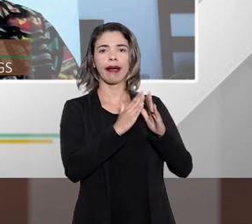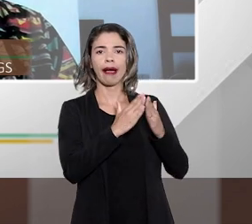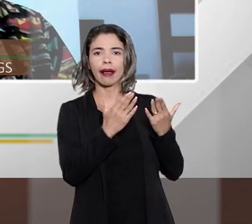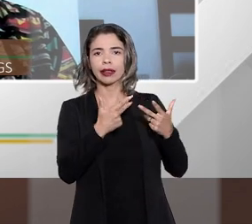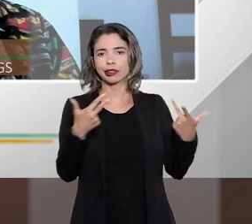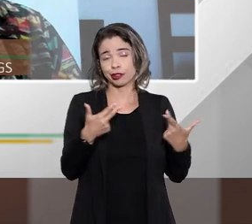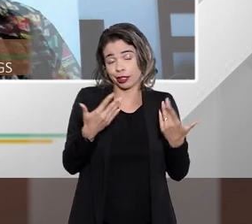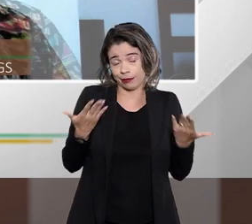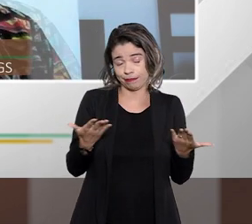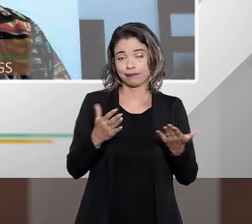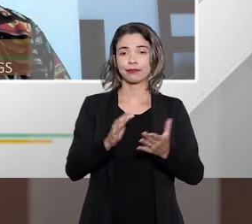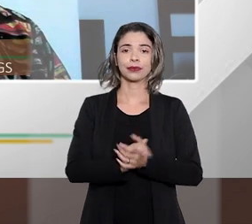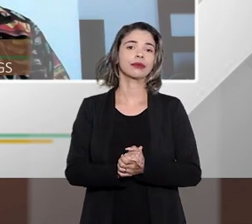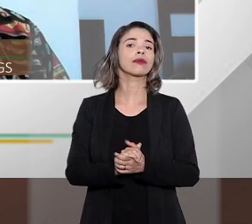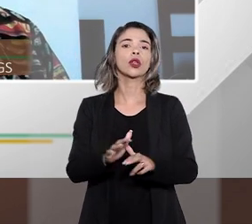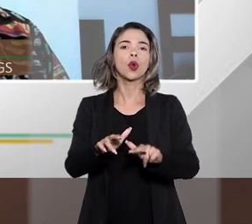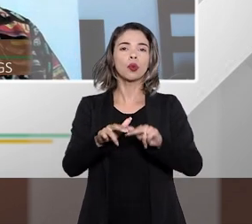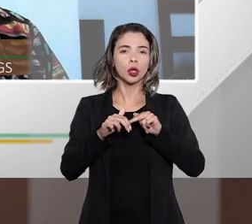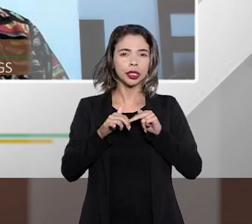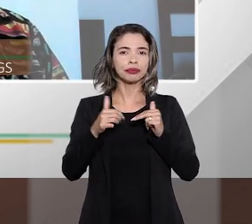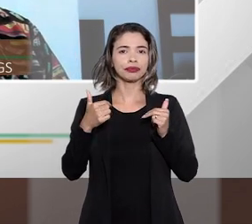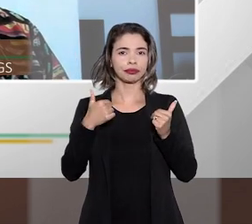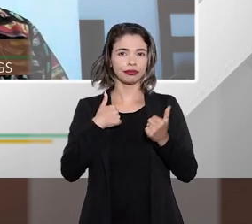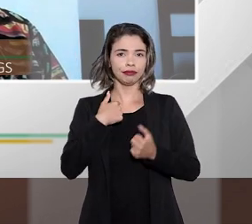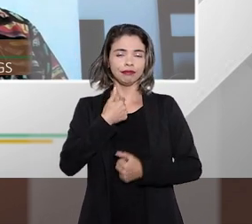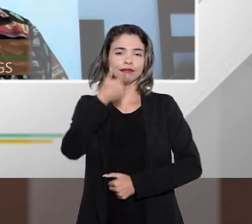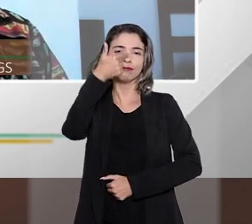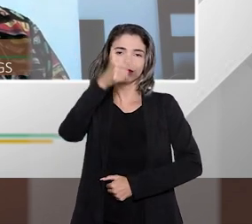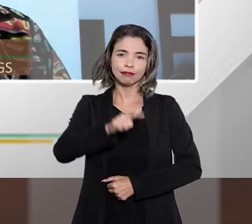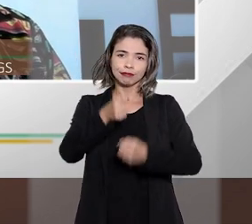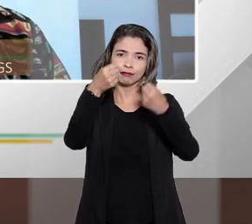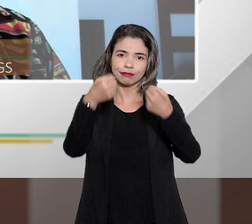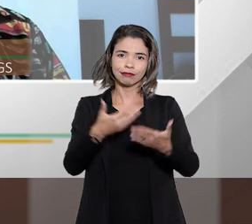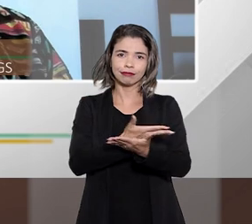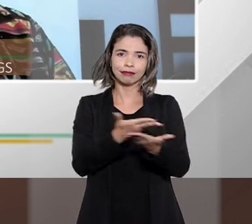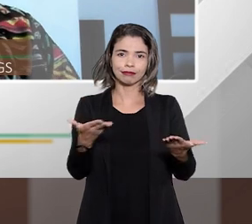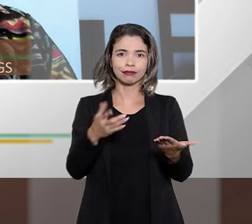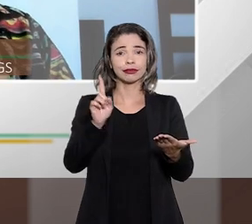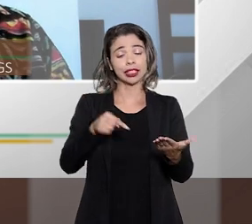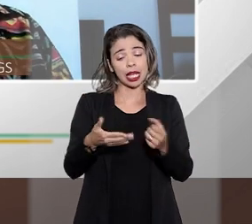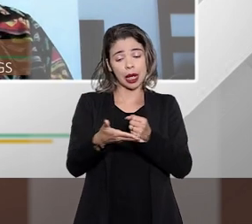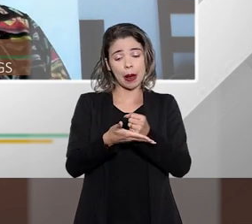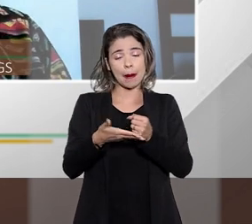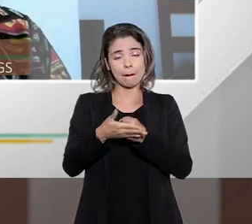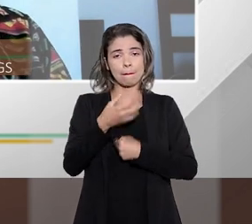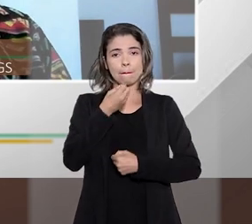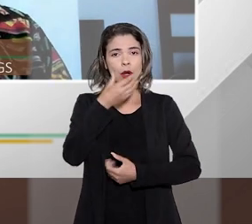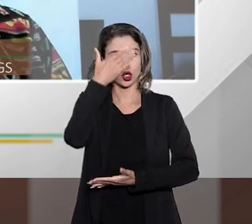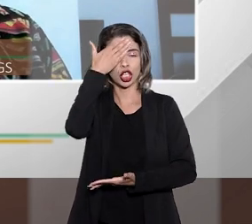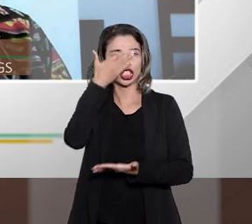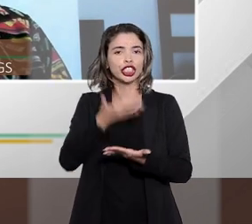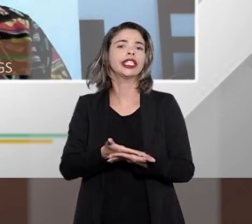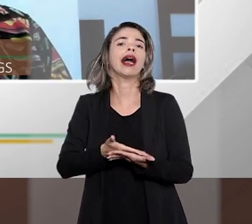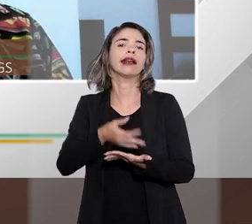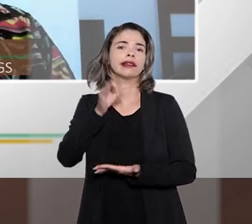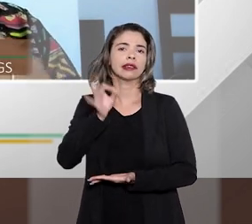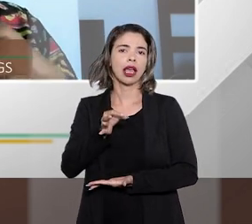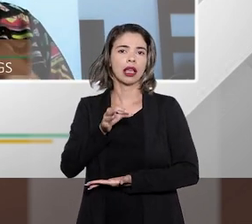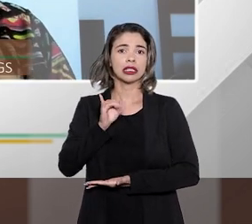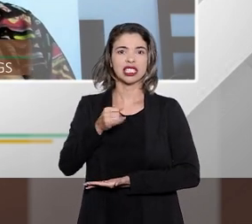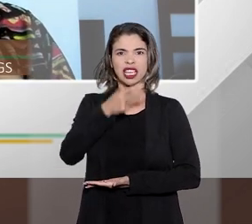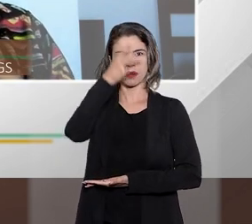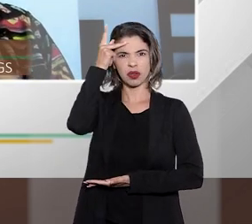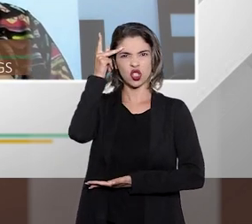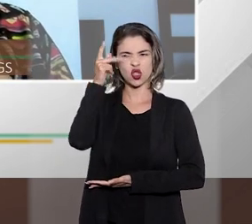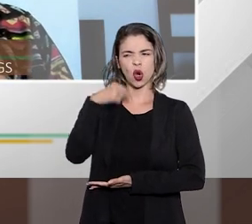nessa renegociação. Então, por isso eu repito, é tudo o princípio da boa-fé. Quem